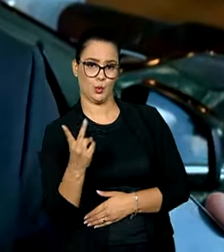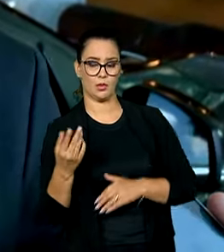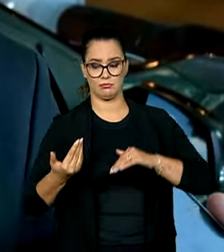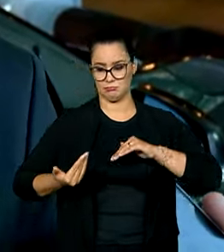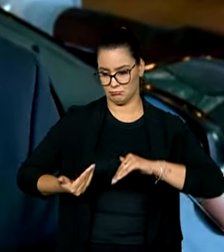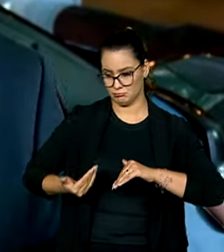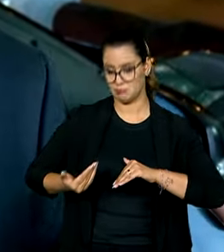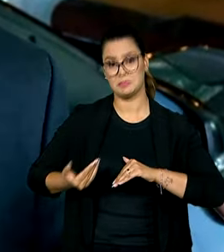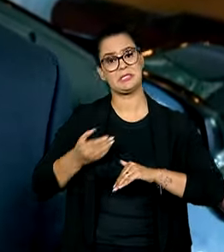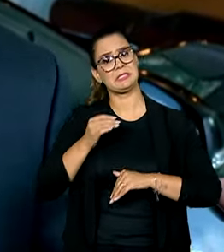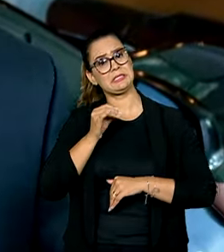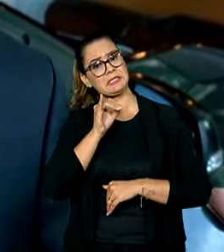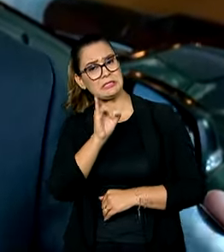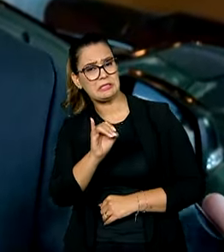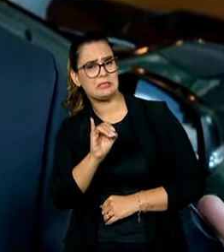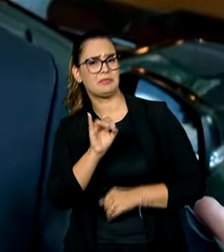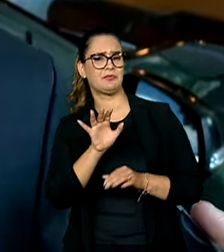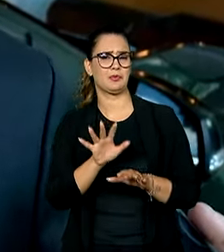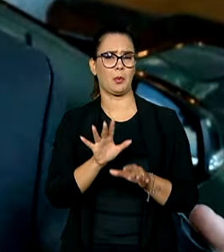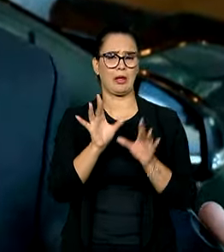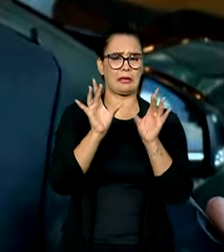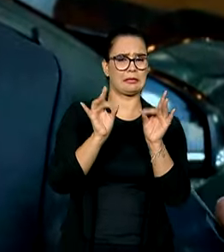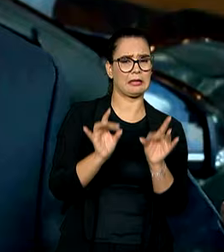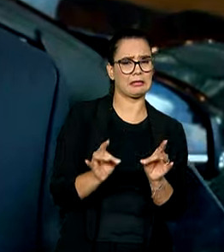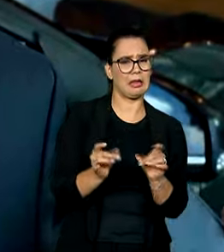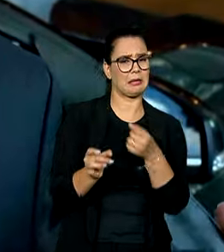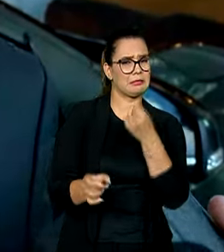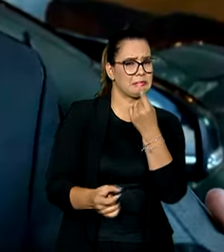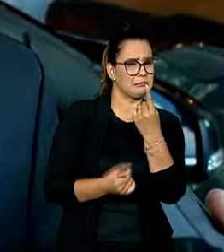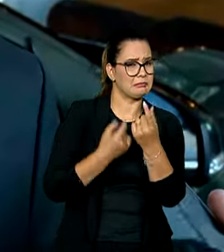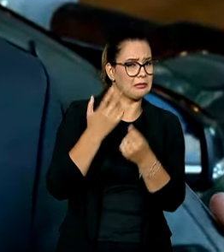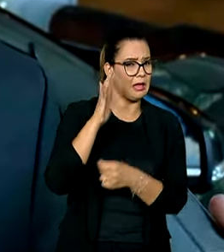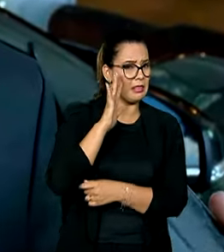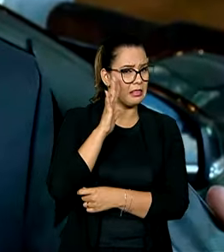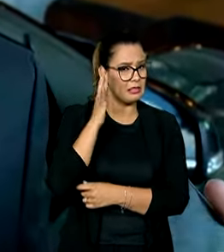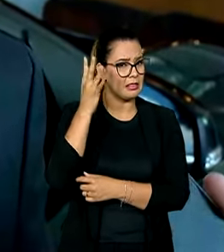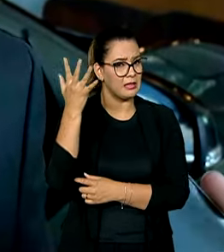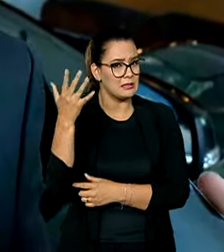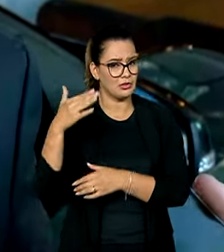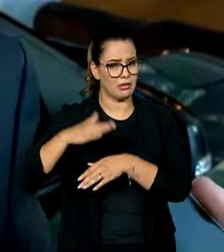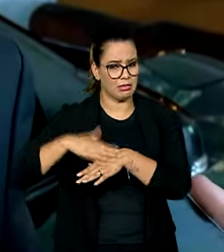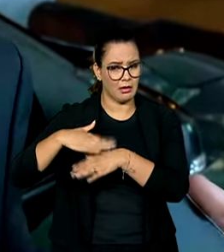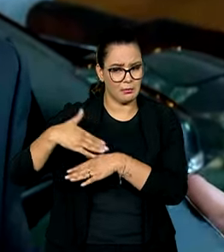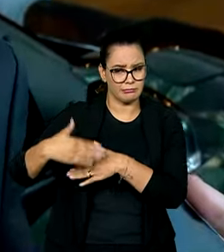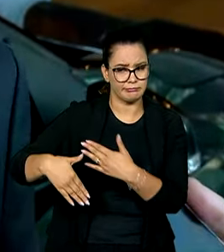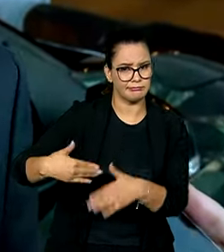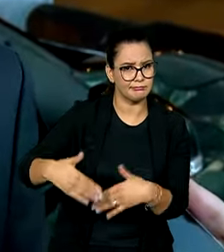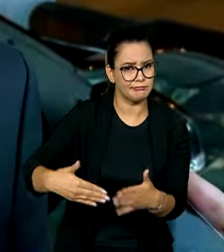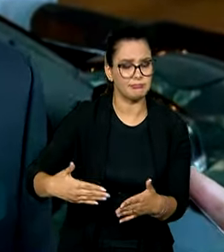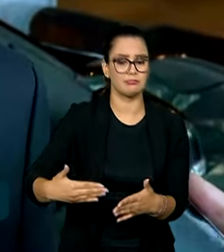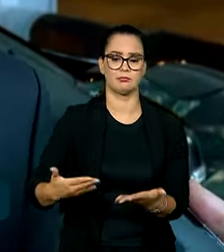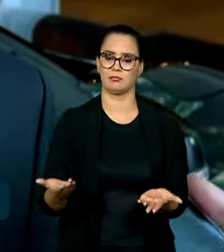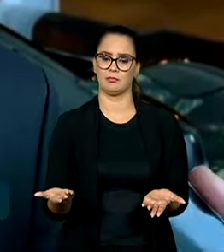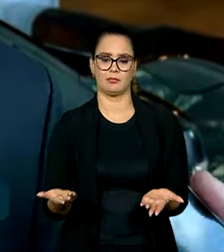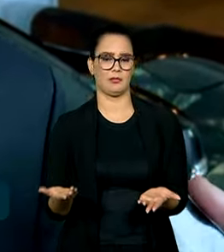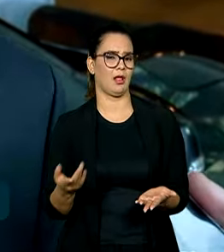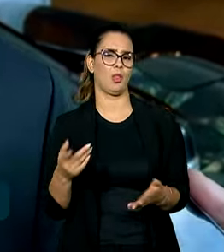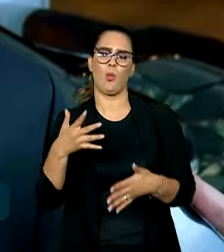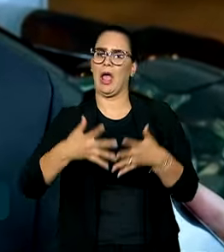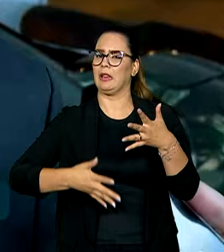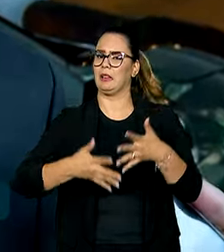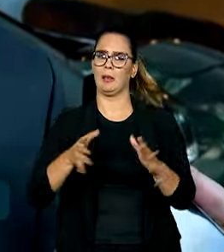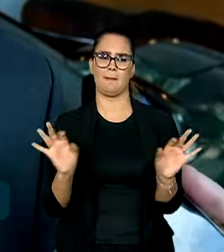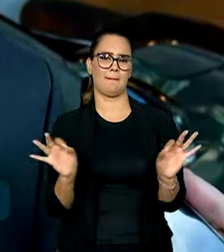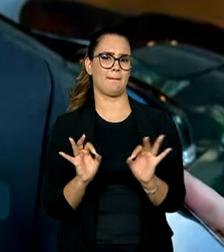e se ficou ali um detalhe ou outro que possa ser decidido com um pouco mais de tempo, não vai inviabilizar